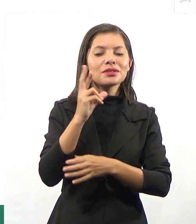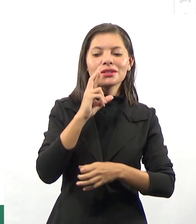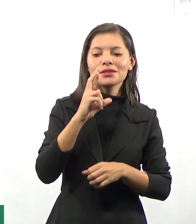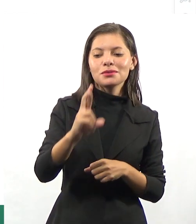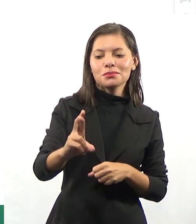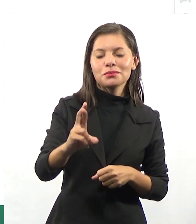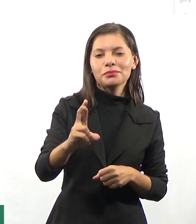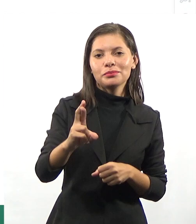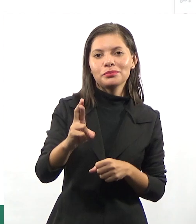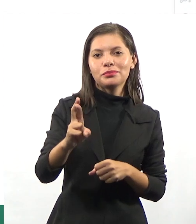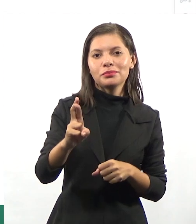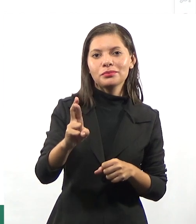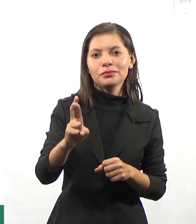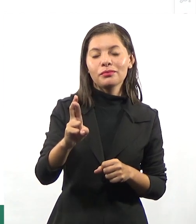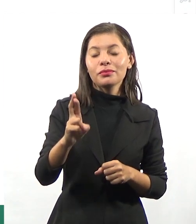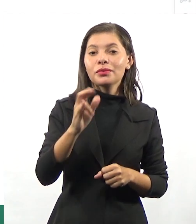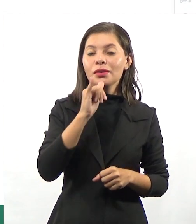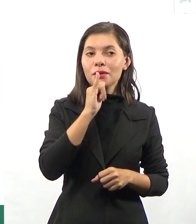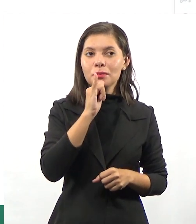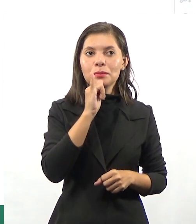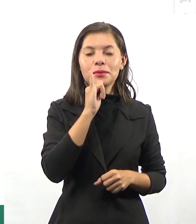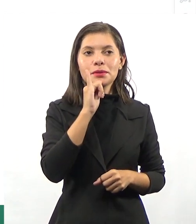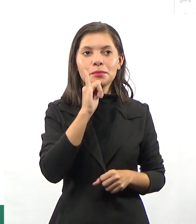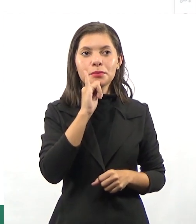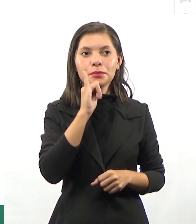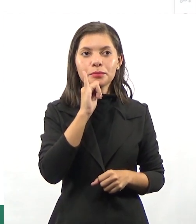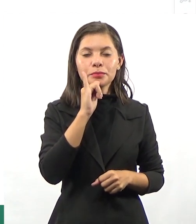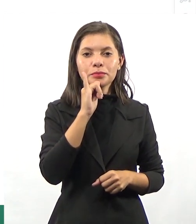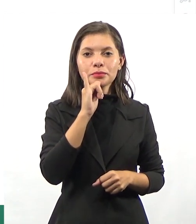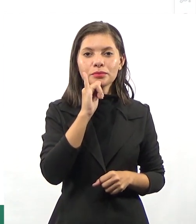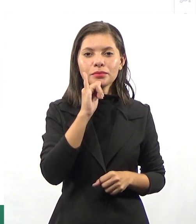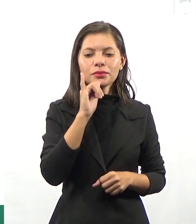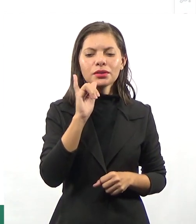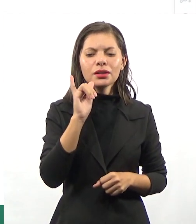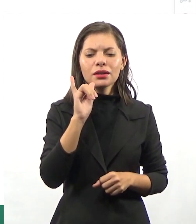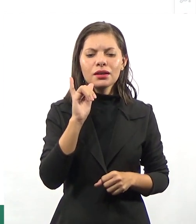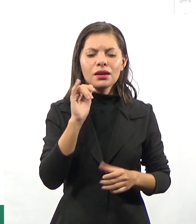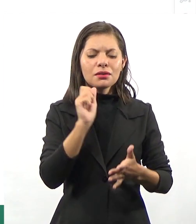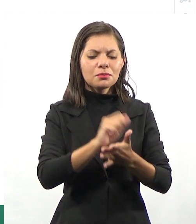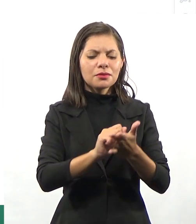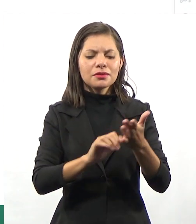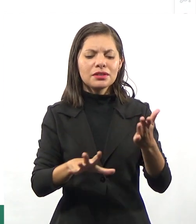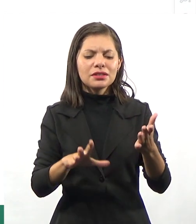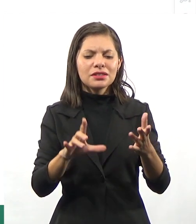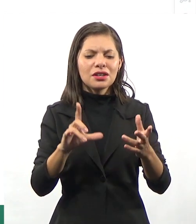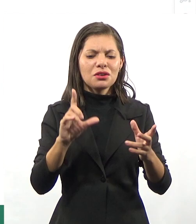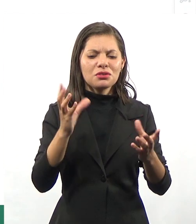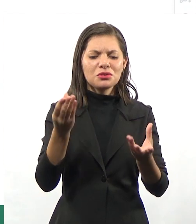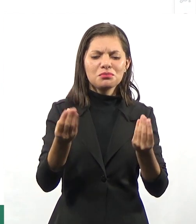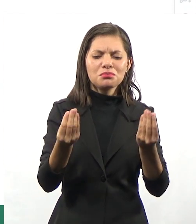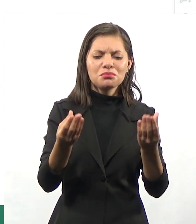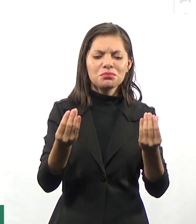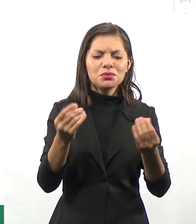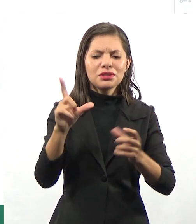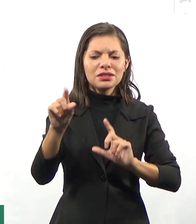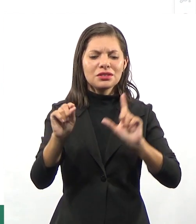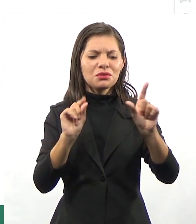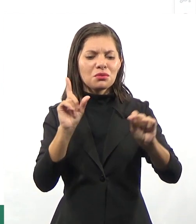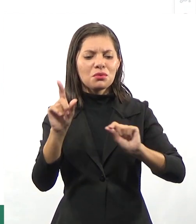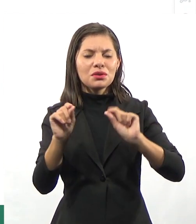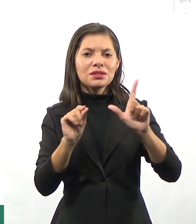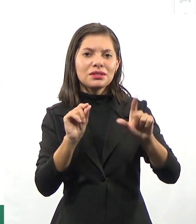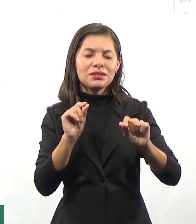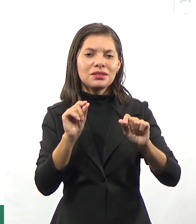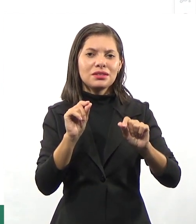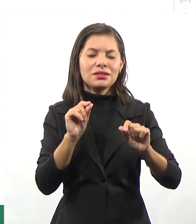resposta a essa entrada. Por exemplo, uma questão de múltipla escolha interativa, ou objetos de arrastar e soltar